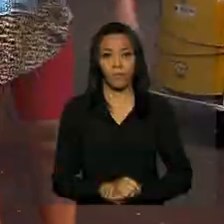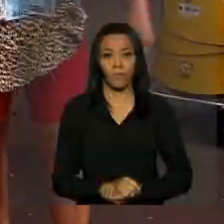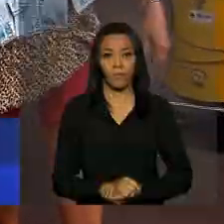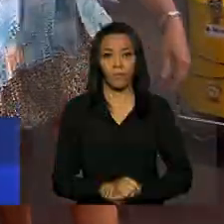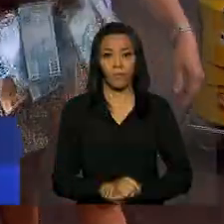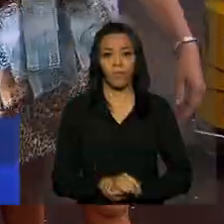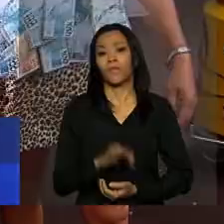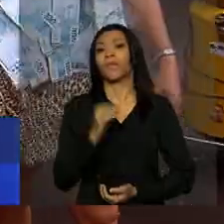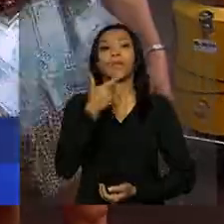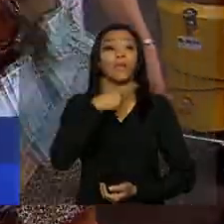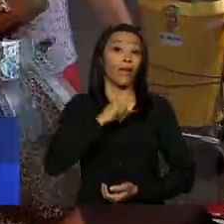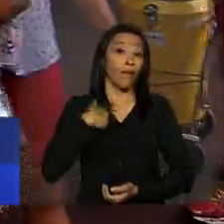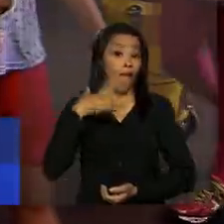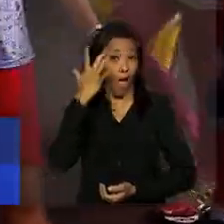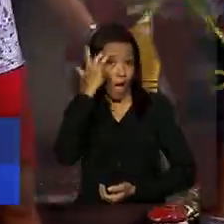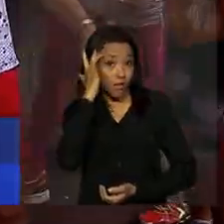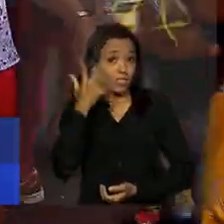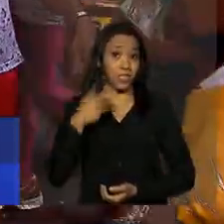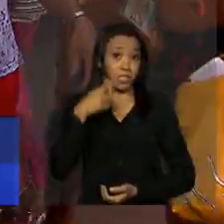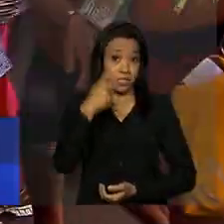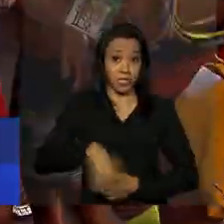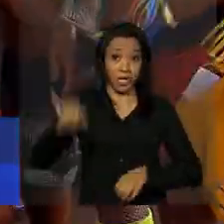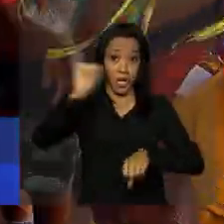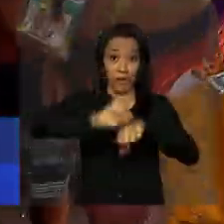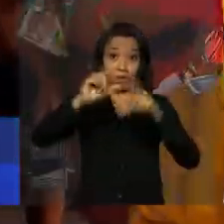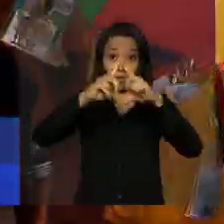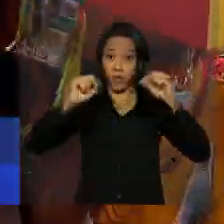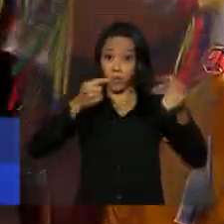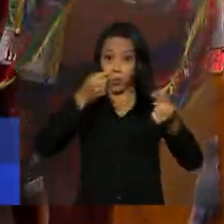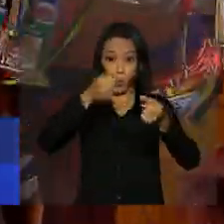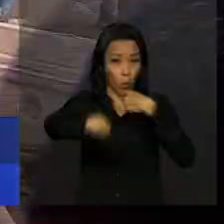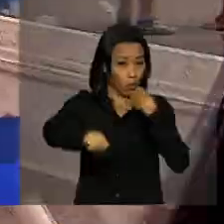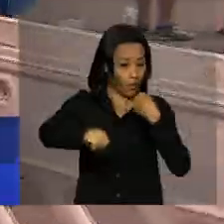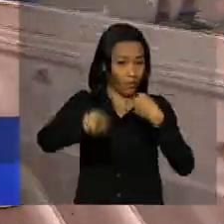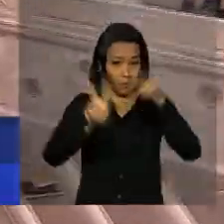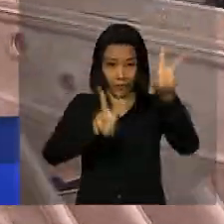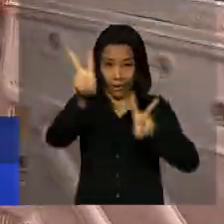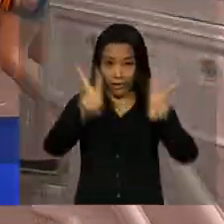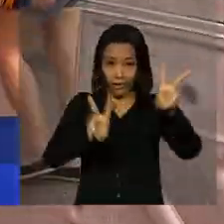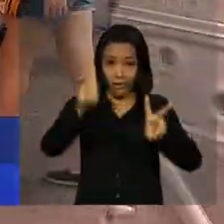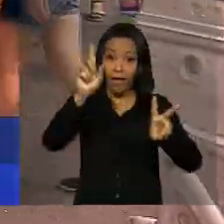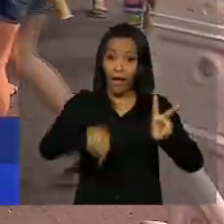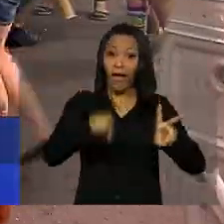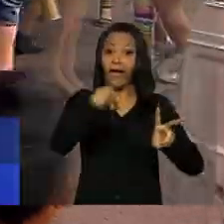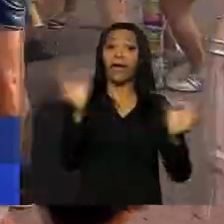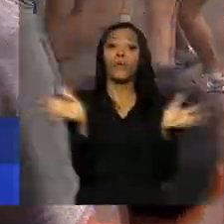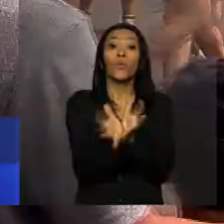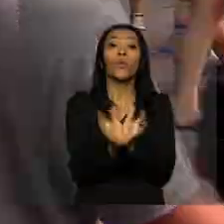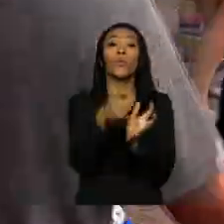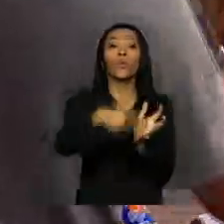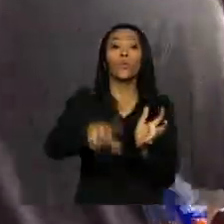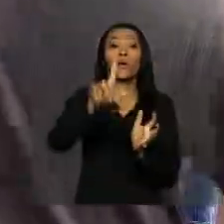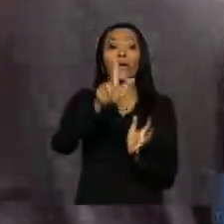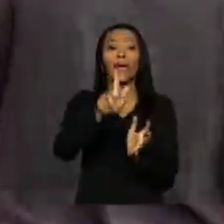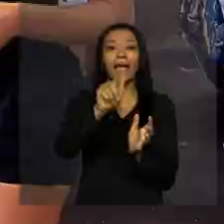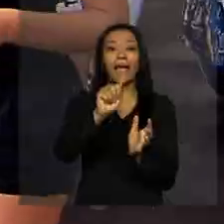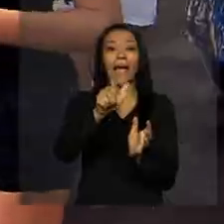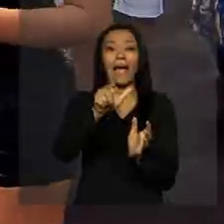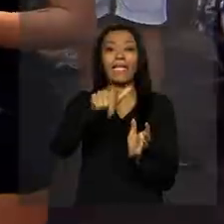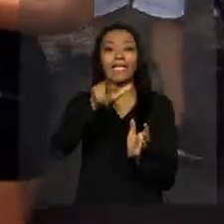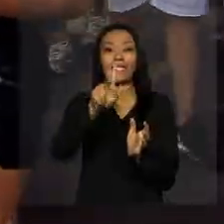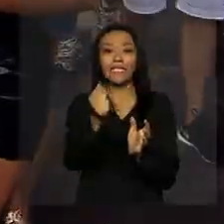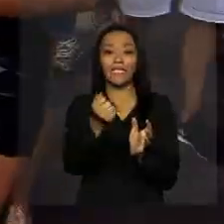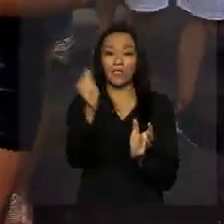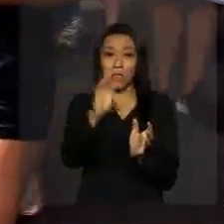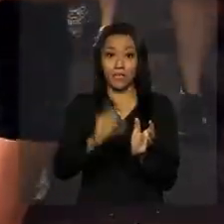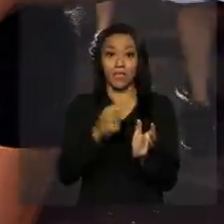Para quem acha que a capital do Brasil não combina com o carnaval, a dica é o galinho de Brasília. Inspirado no Galo